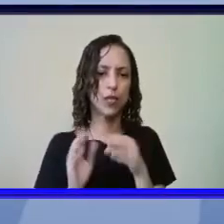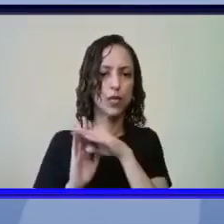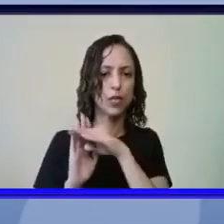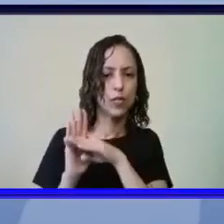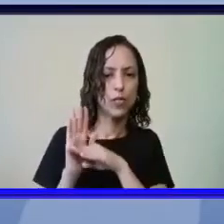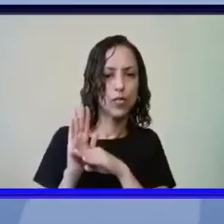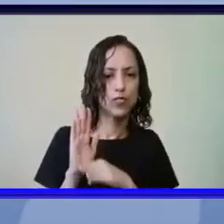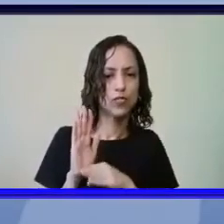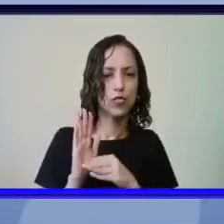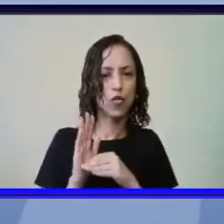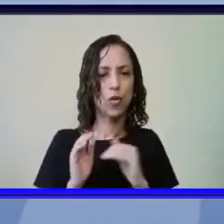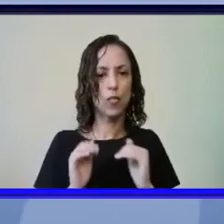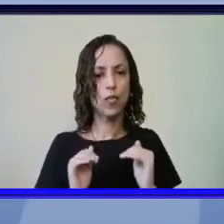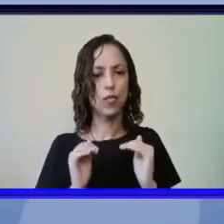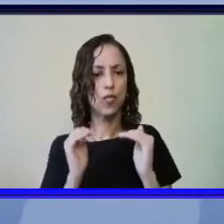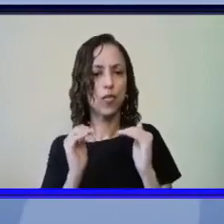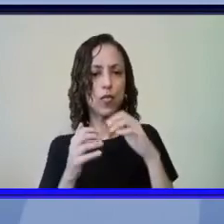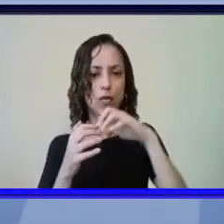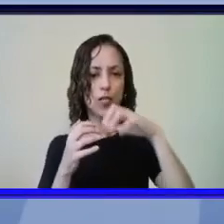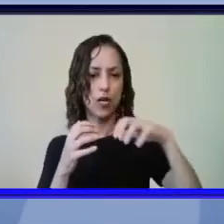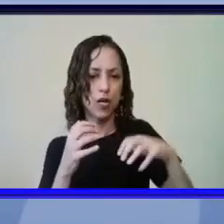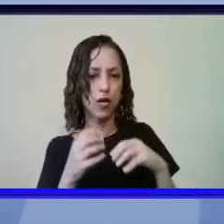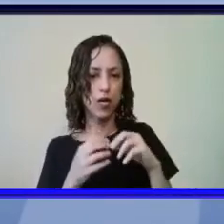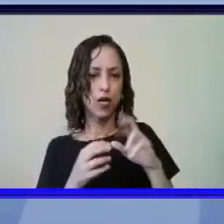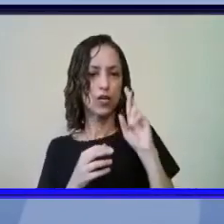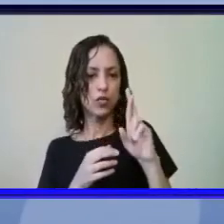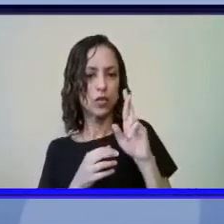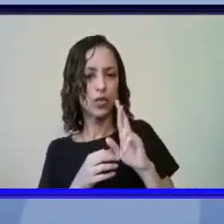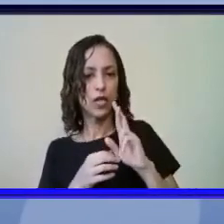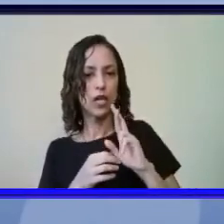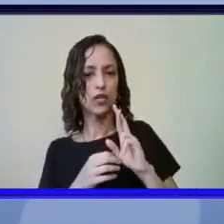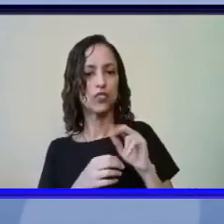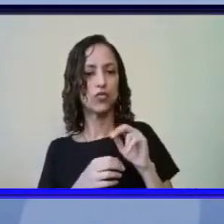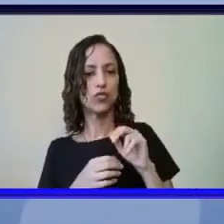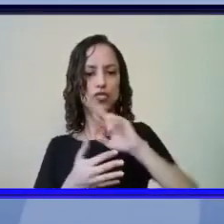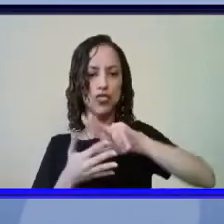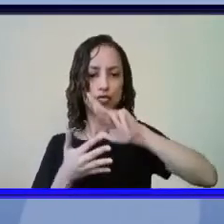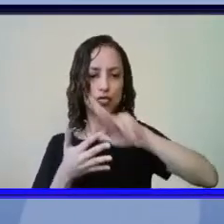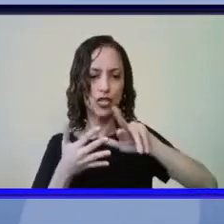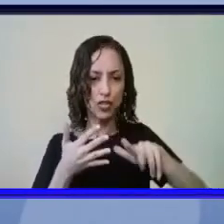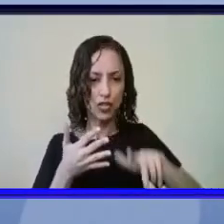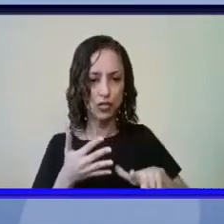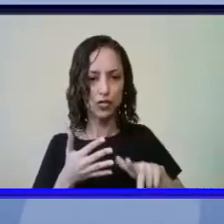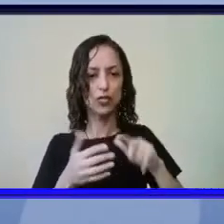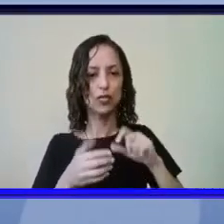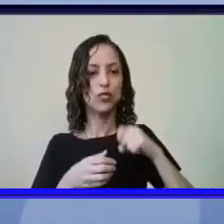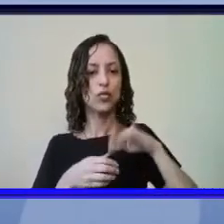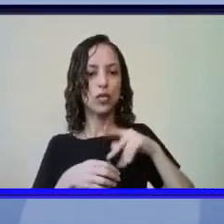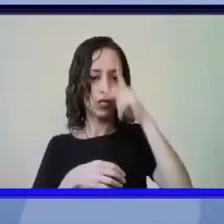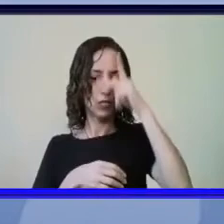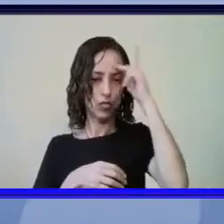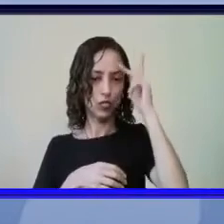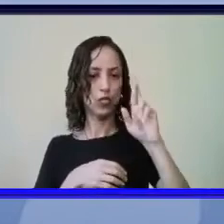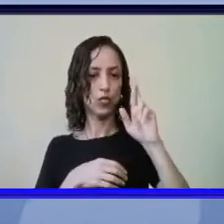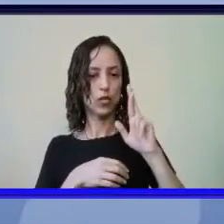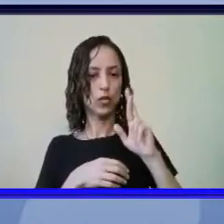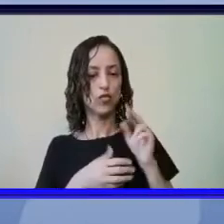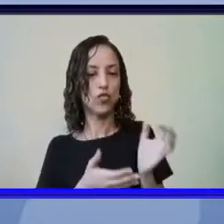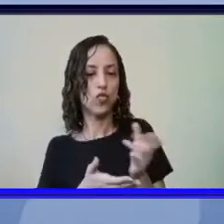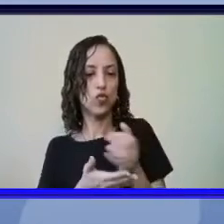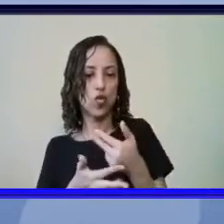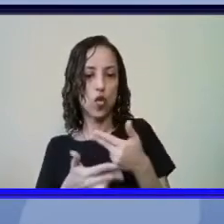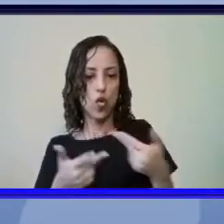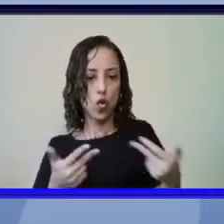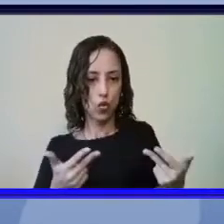acúmulo de cargos sobrecarga de responsabilidade sobre os curadores de coleções principalmente em